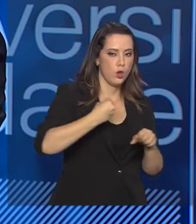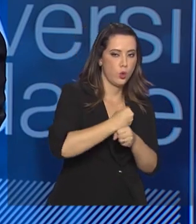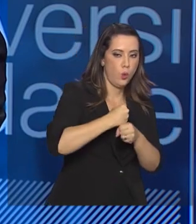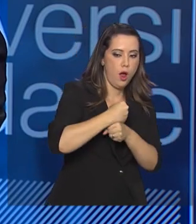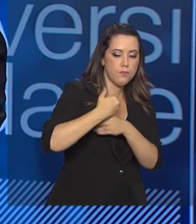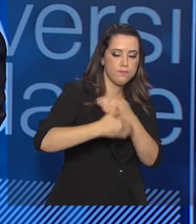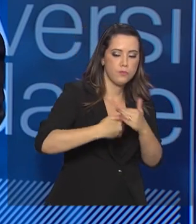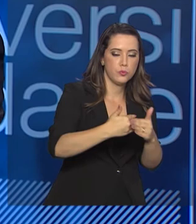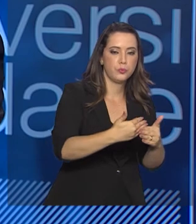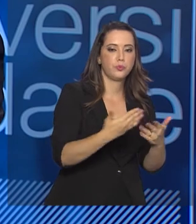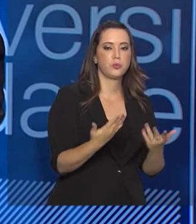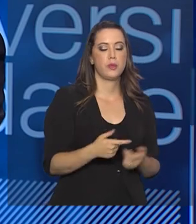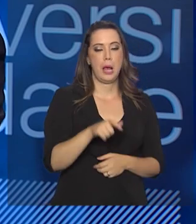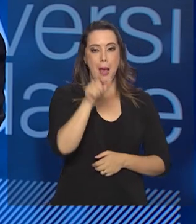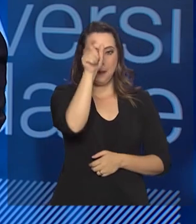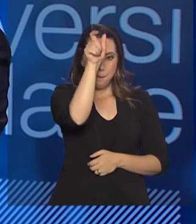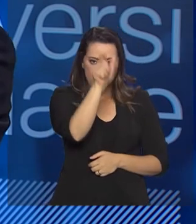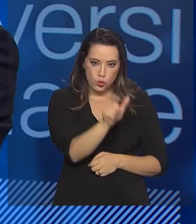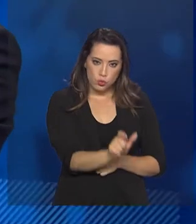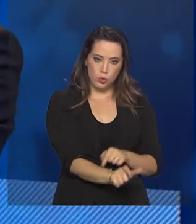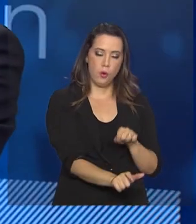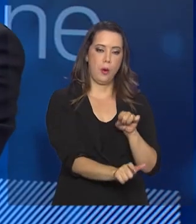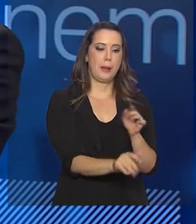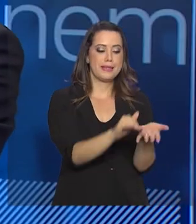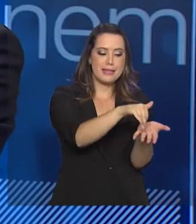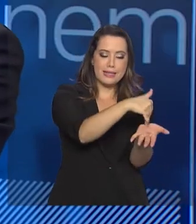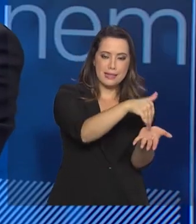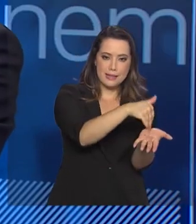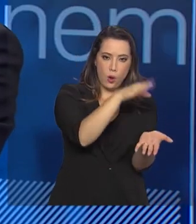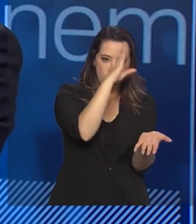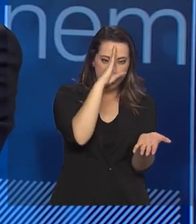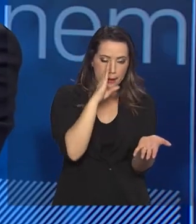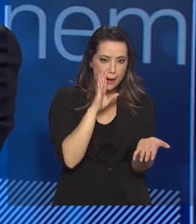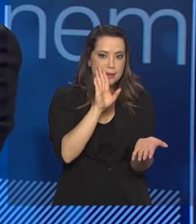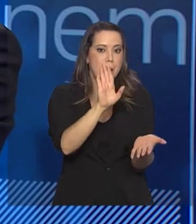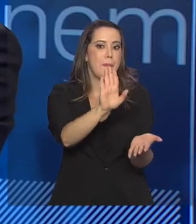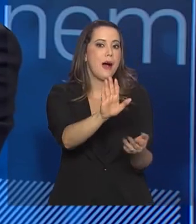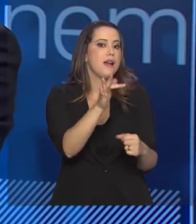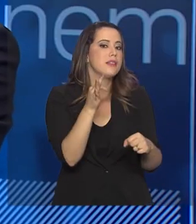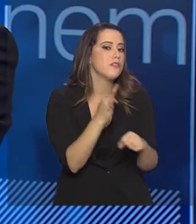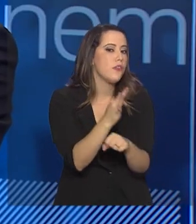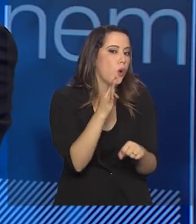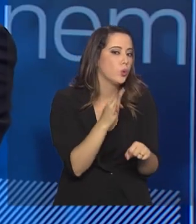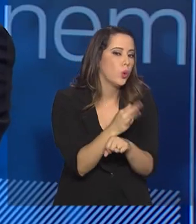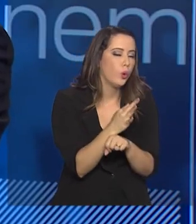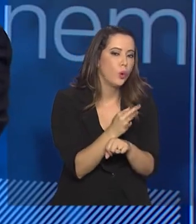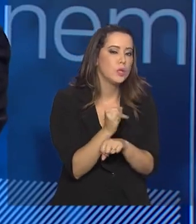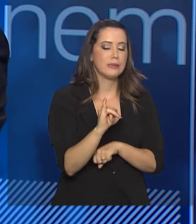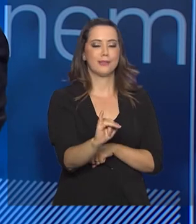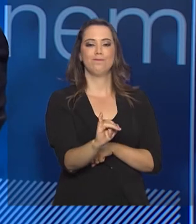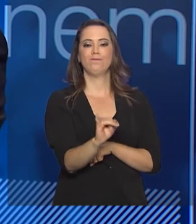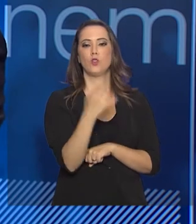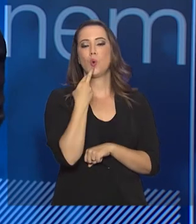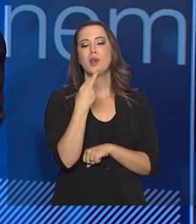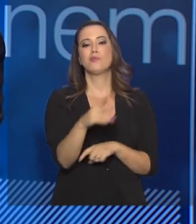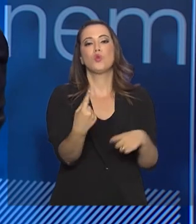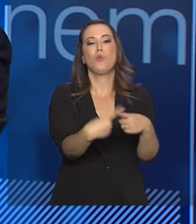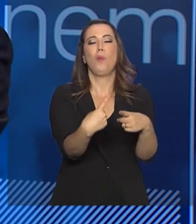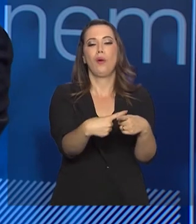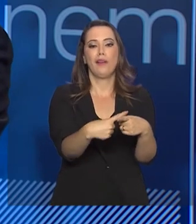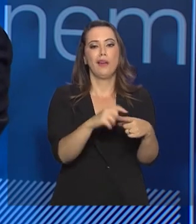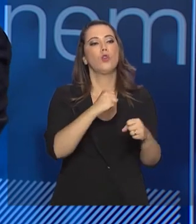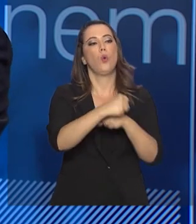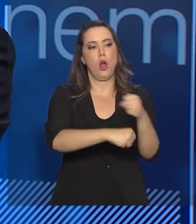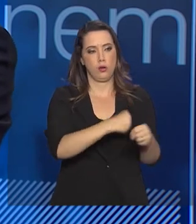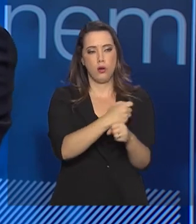participante que teve gratuidade e faltou, se ele não justificar, no ano seguinte ele